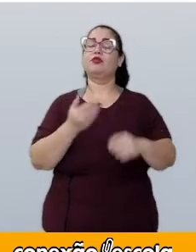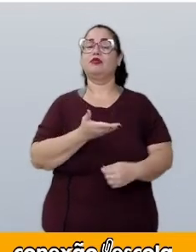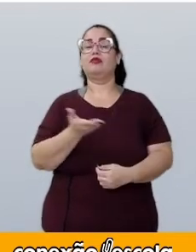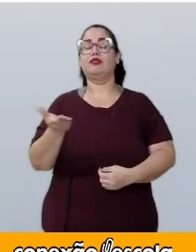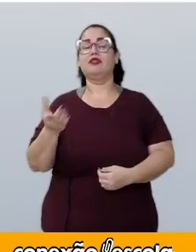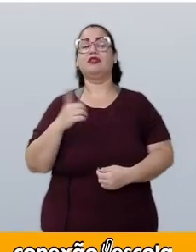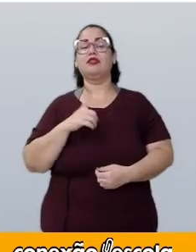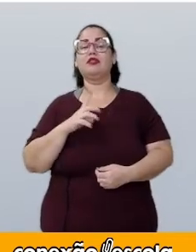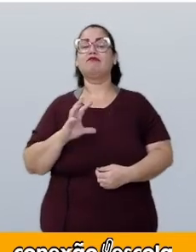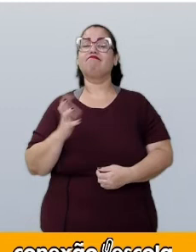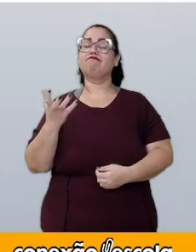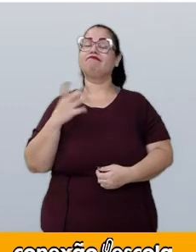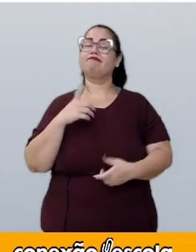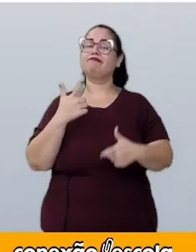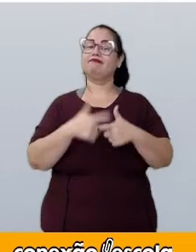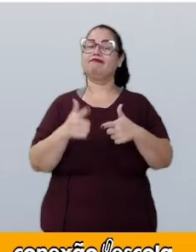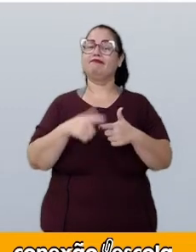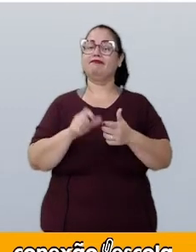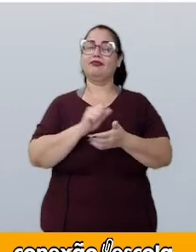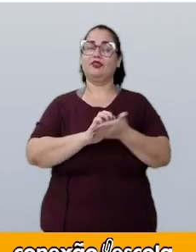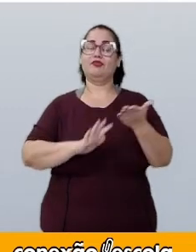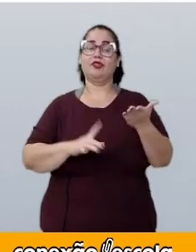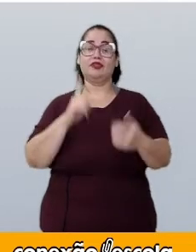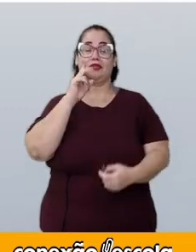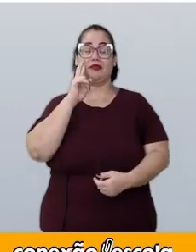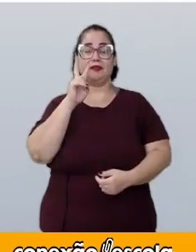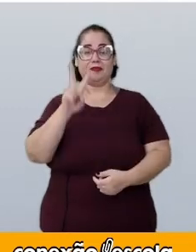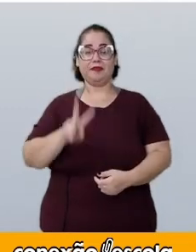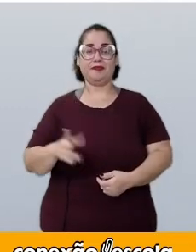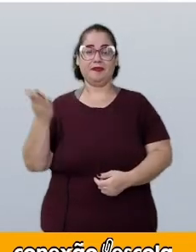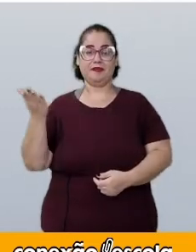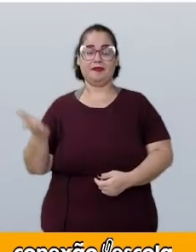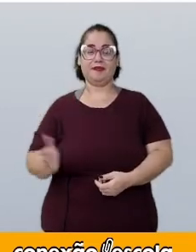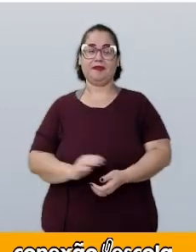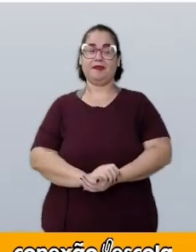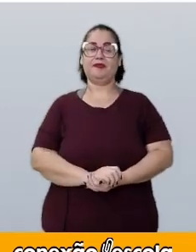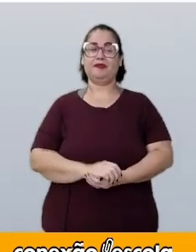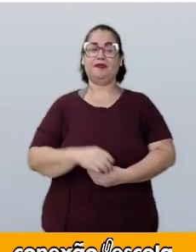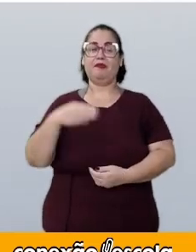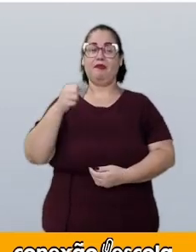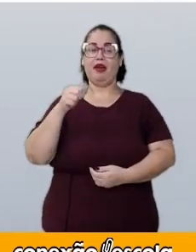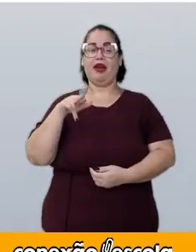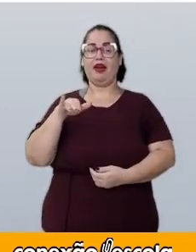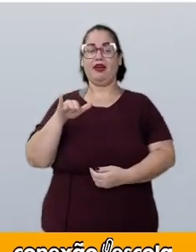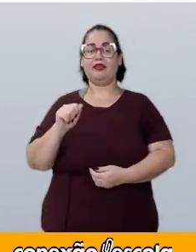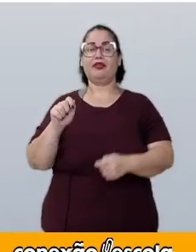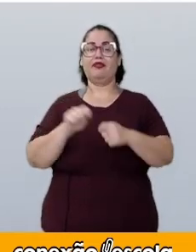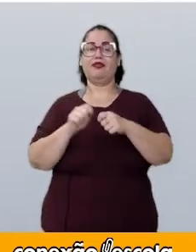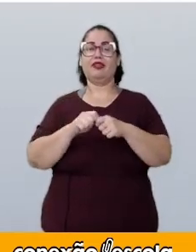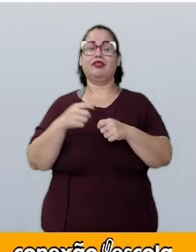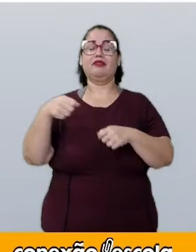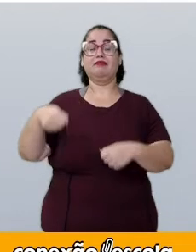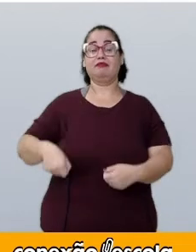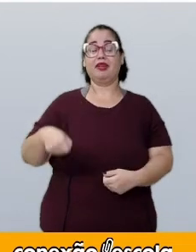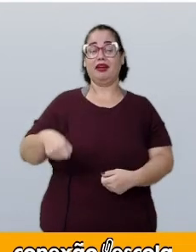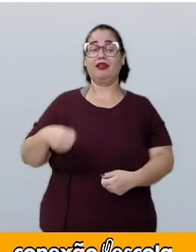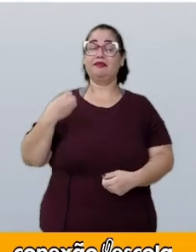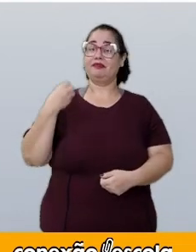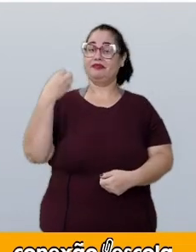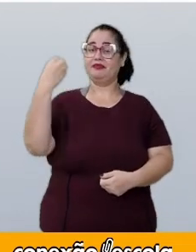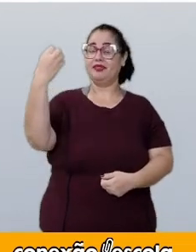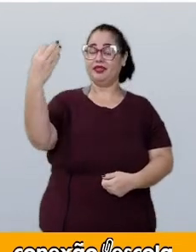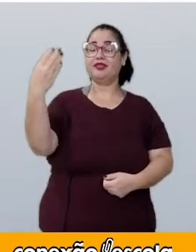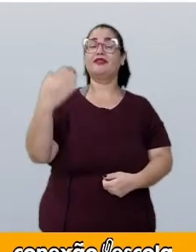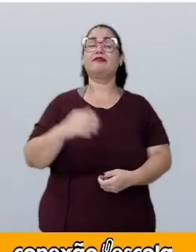uma situação-problema. Leia comigo. Márcia estava fazendo sua mala para viajar.